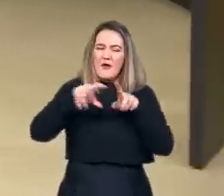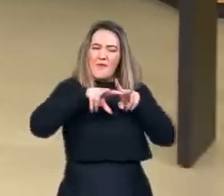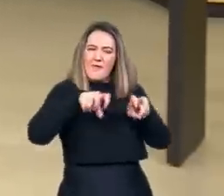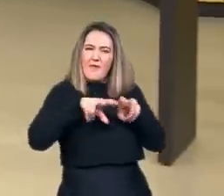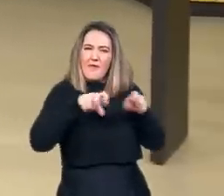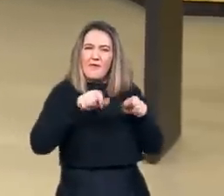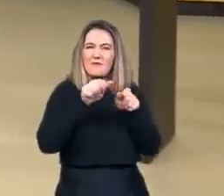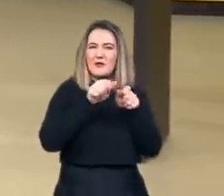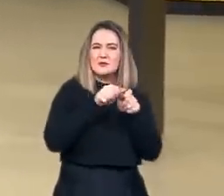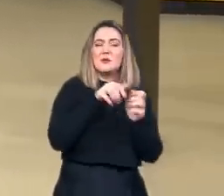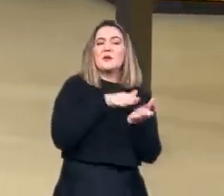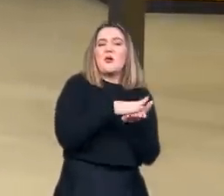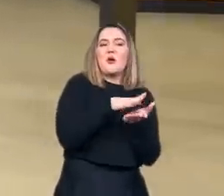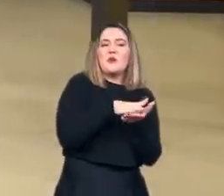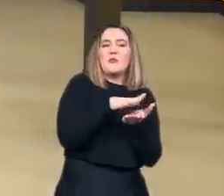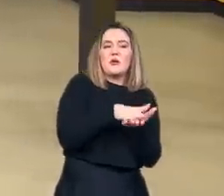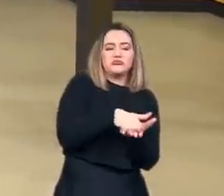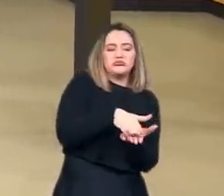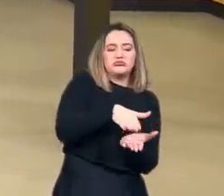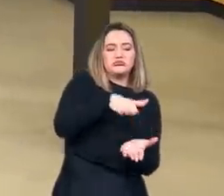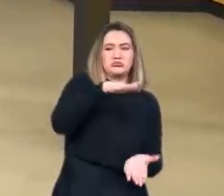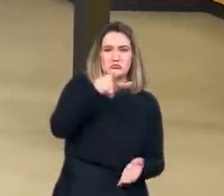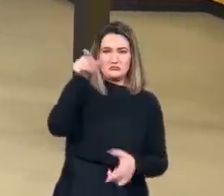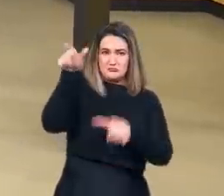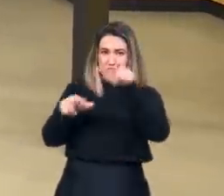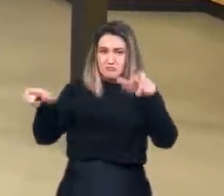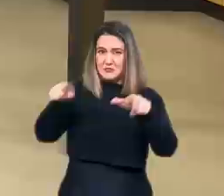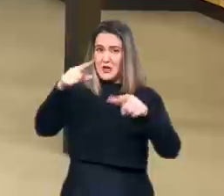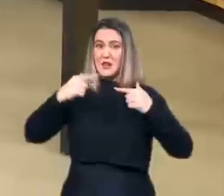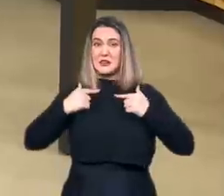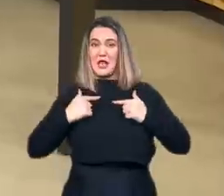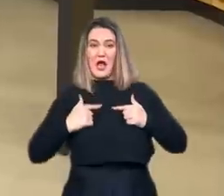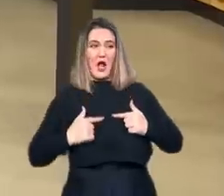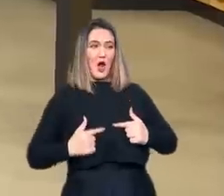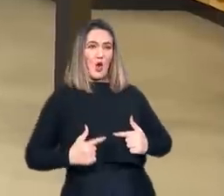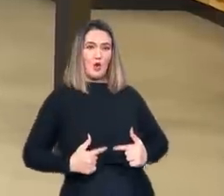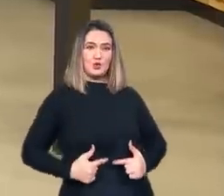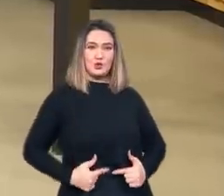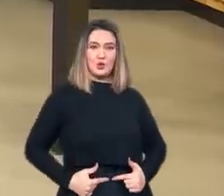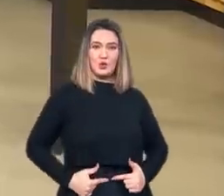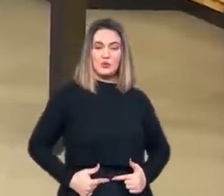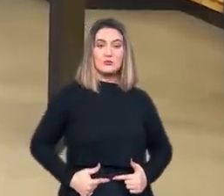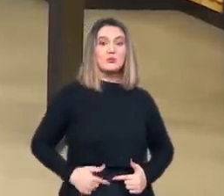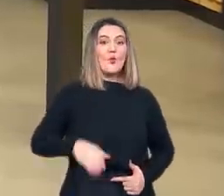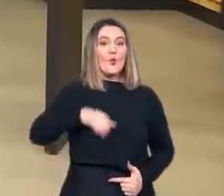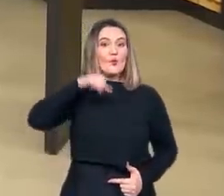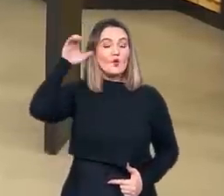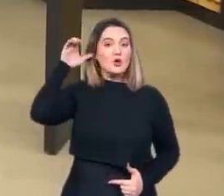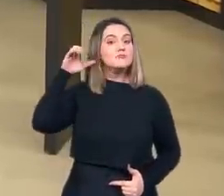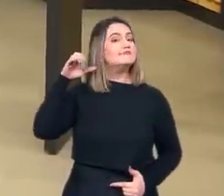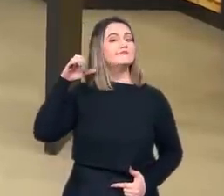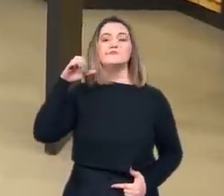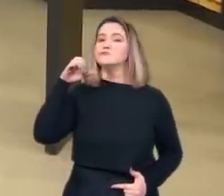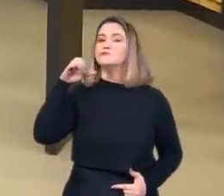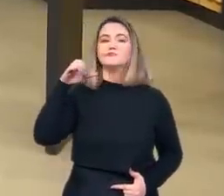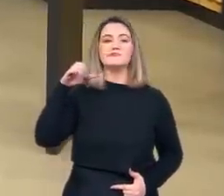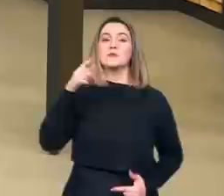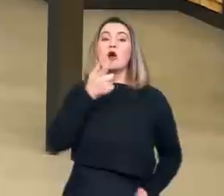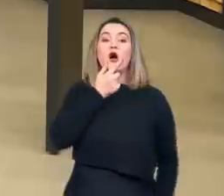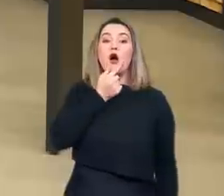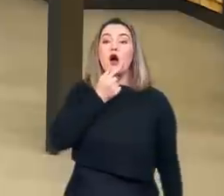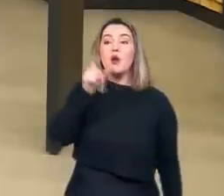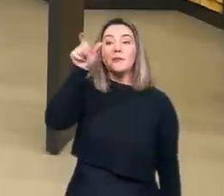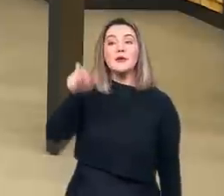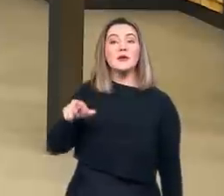material não era nem um pouco neutro. O próprio professor Agostino Barromeu, escolhido para chefiar o